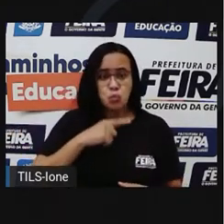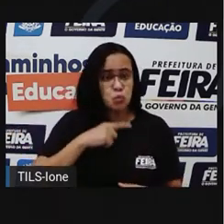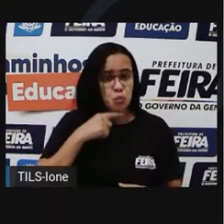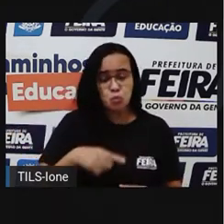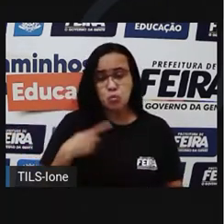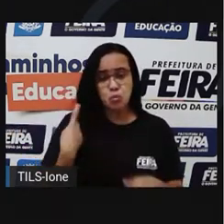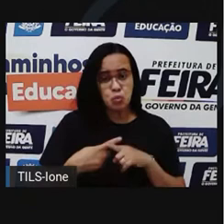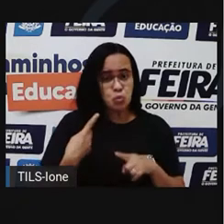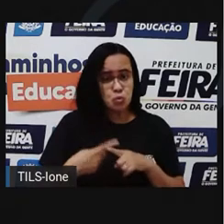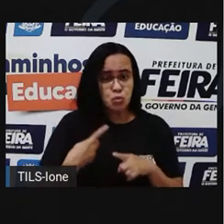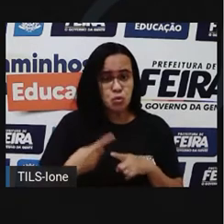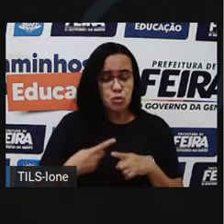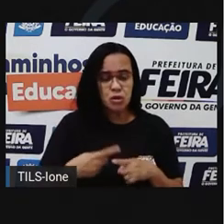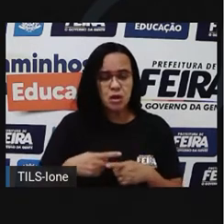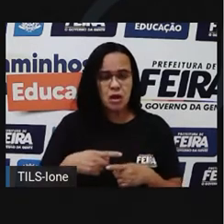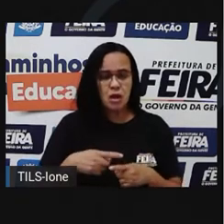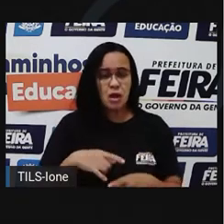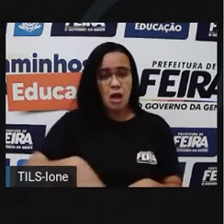encantos da sereia.